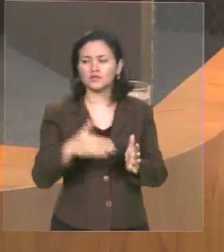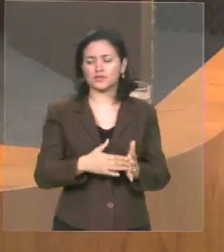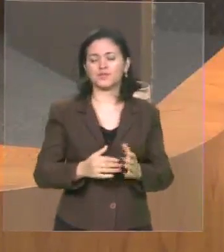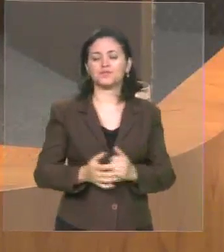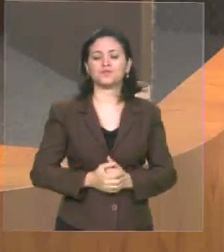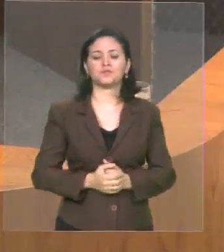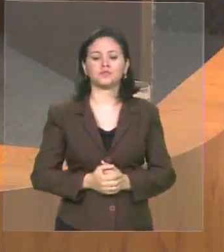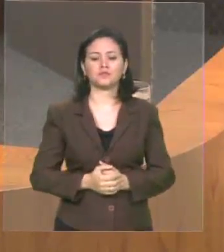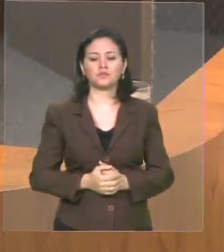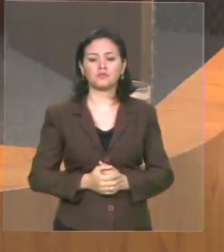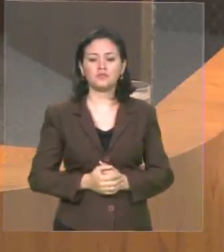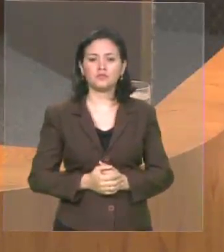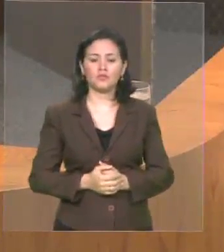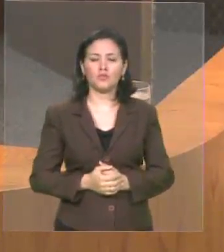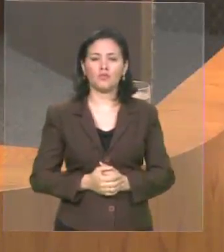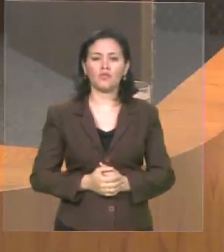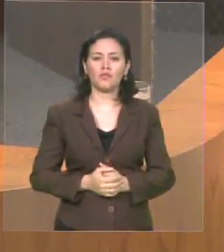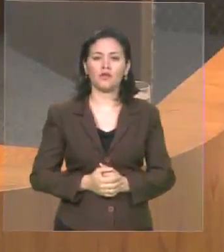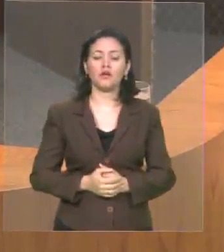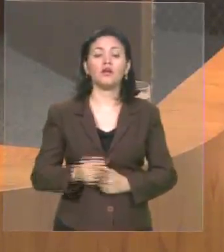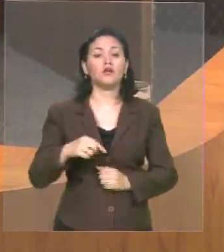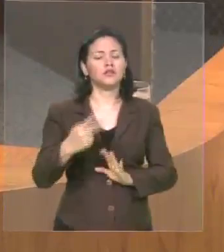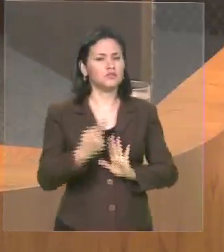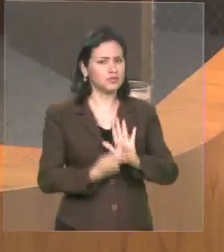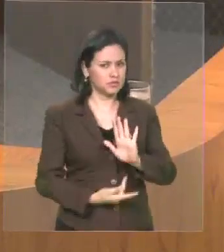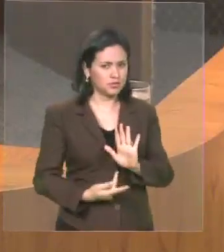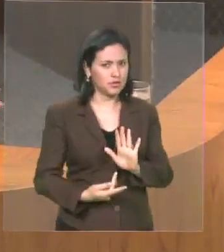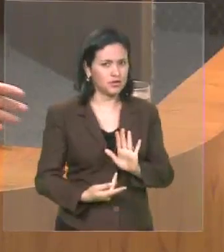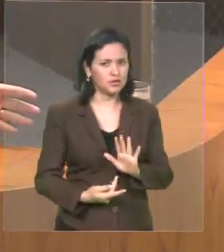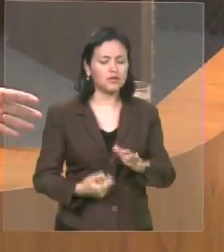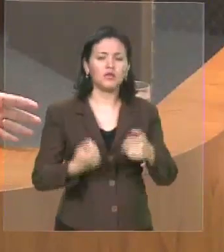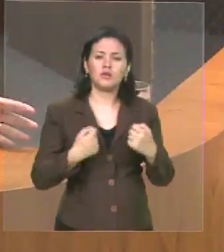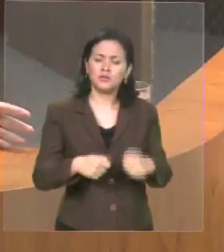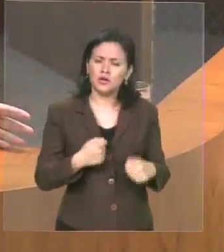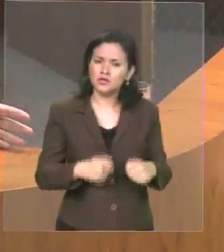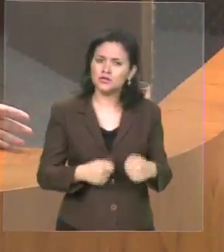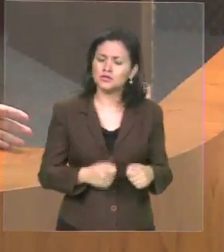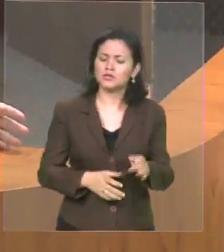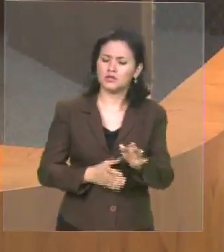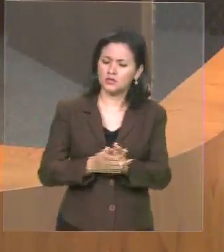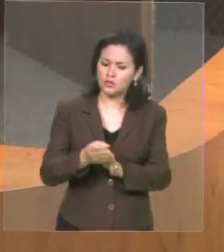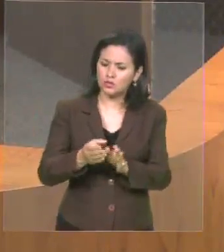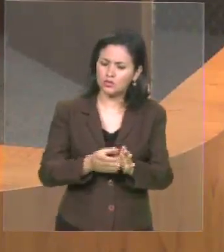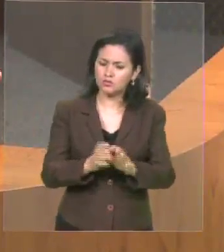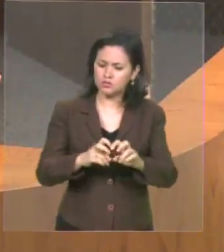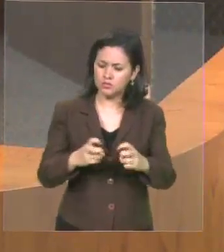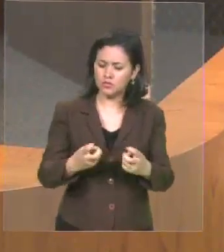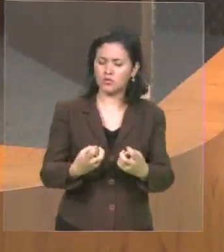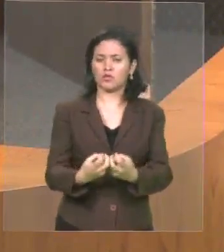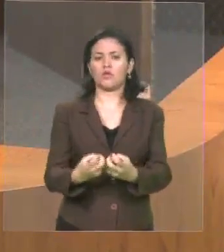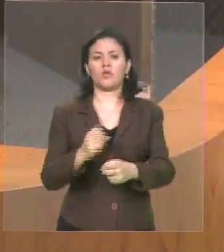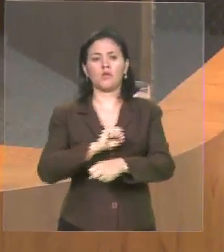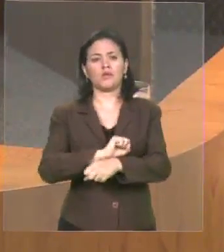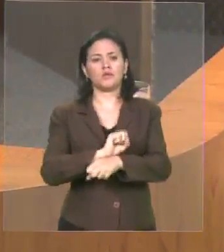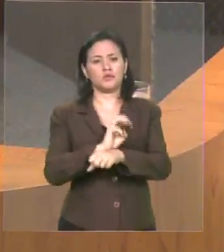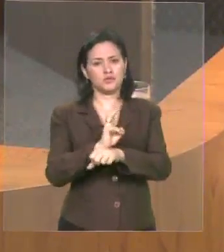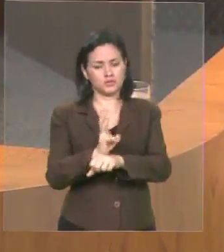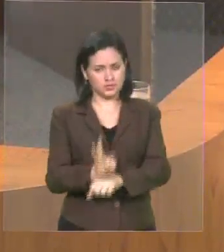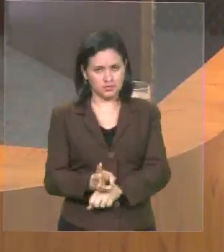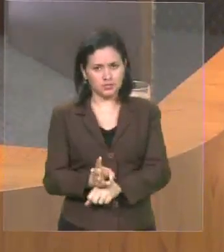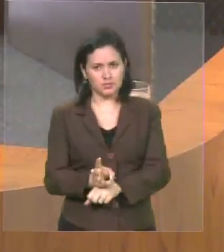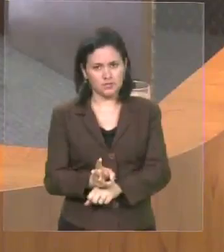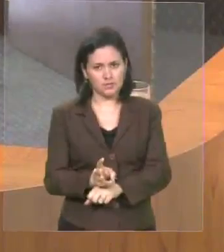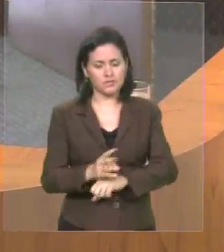Já que ele incorre no vício de origem, que pelo menos o Conselho Universitário da UEMA, essa que trata a minha emenda, que pelo menos o Conselho